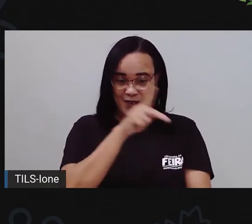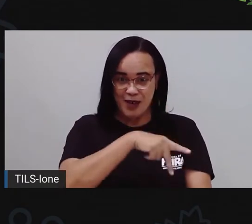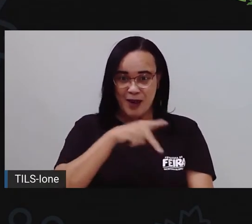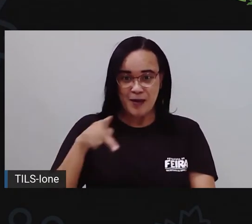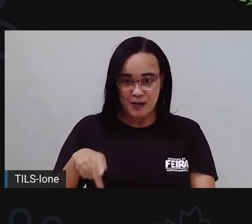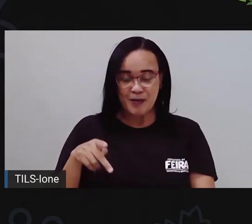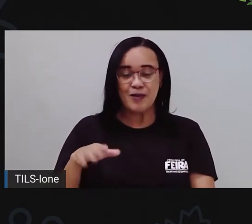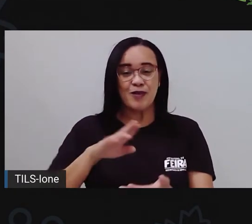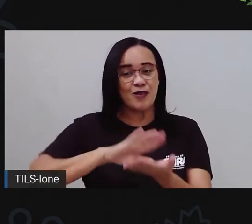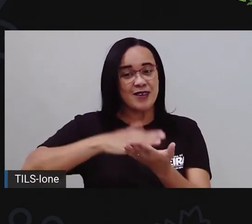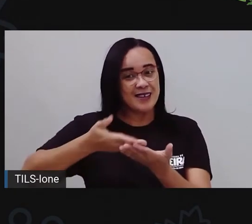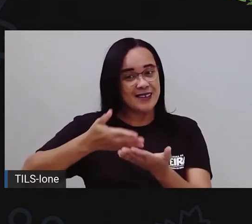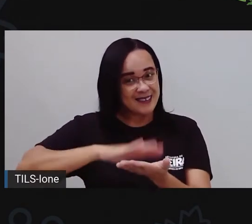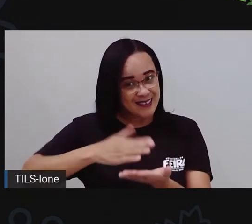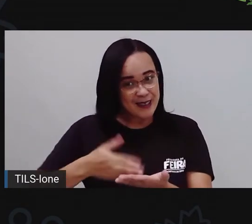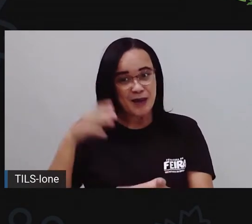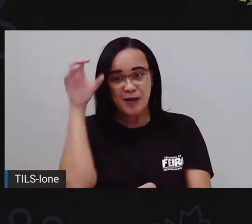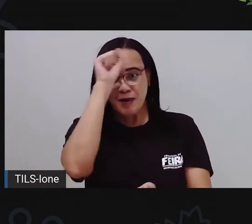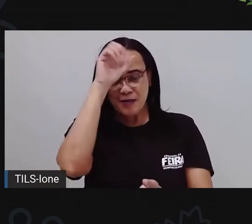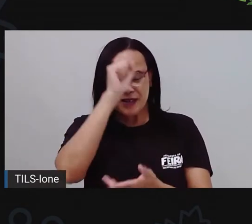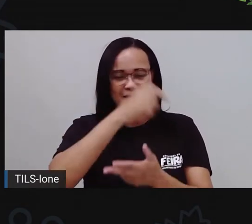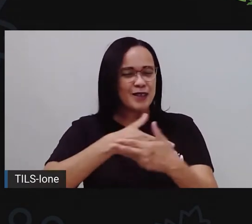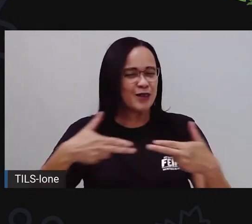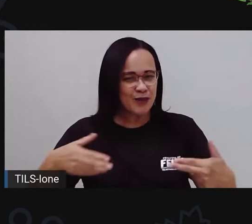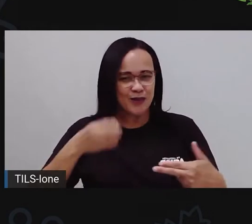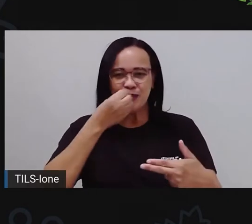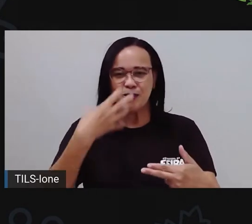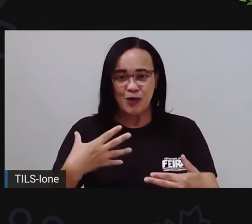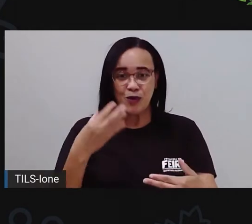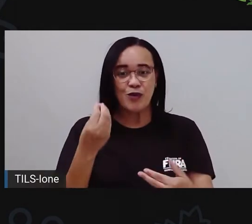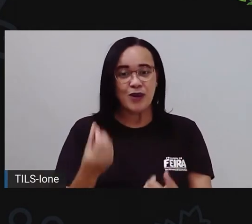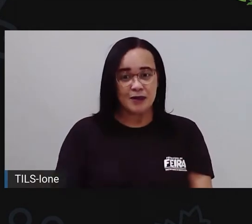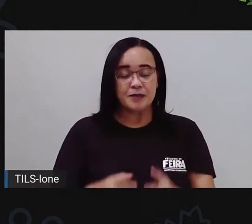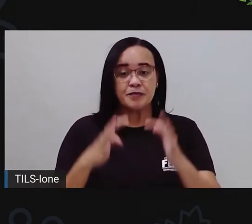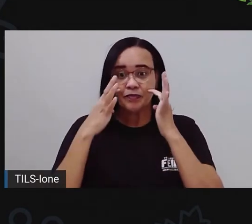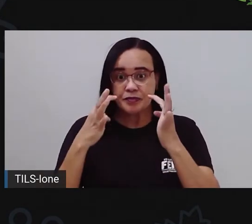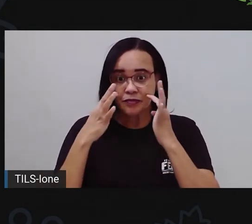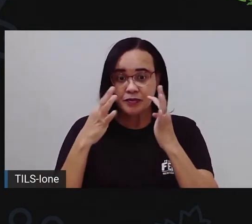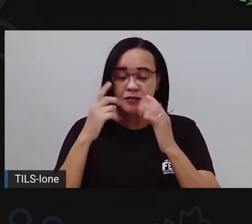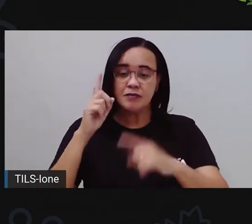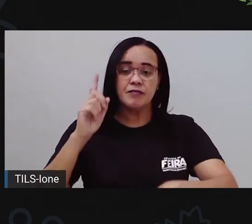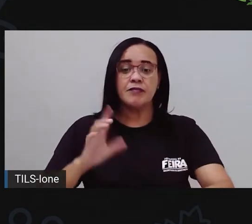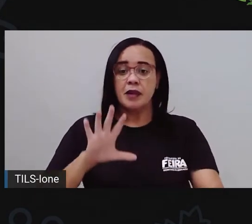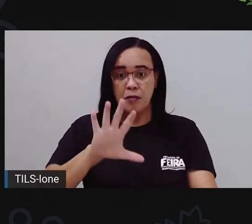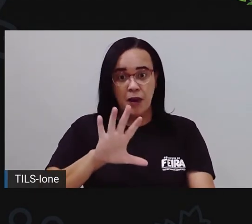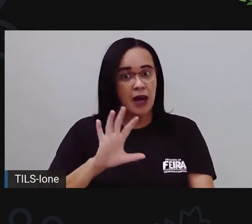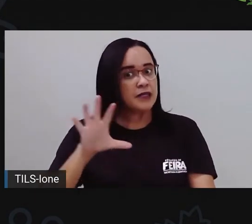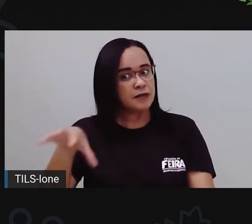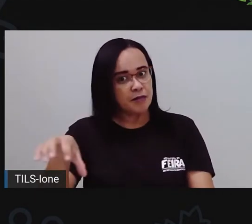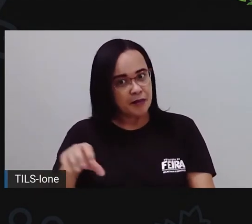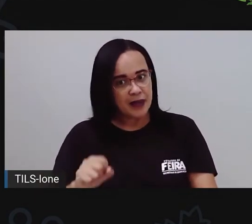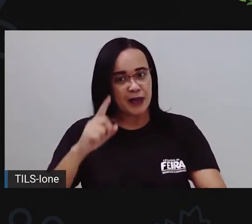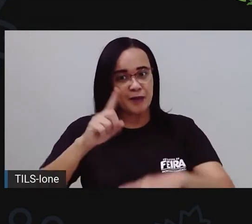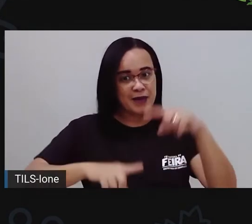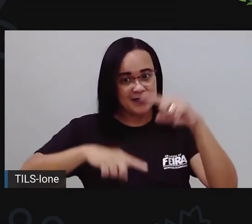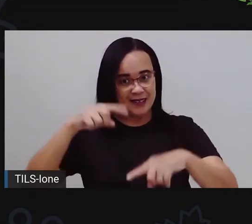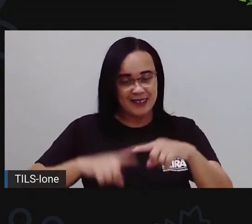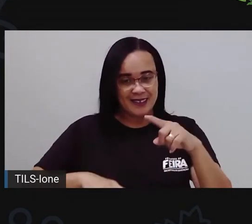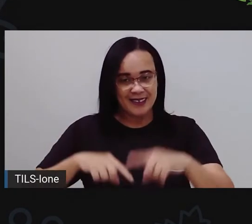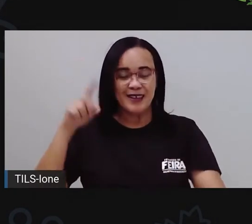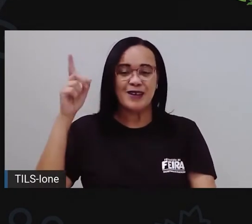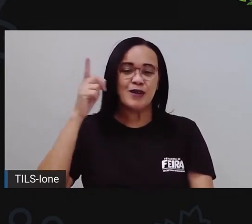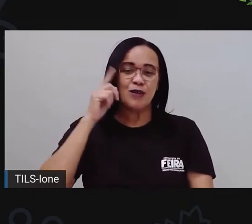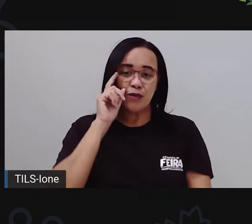e muita concentração aí, tá certo? E como a Pró falou, a gente vai precisar que você pegue seu lápis, sua borracha, seu caderno, tá bom?